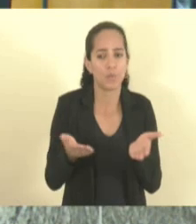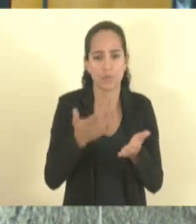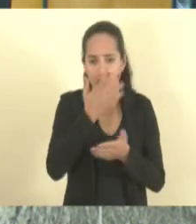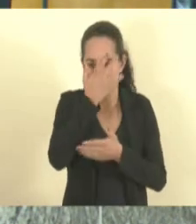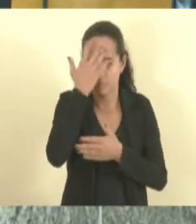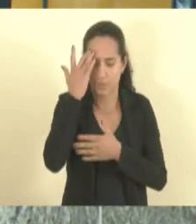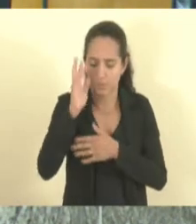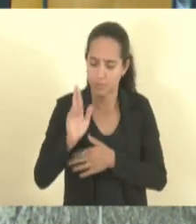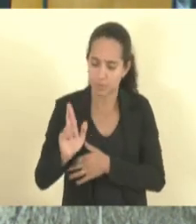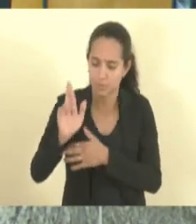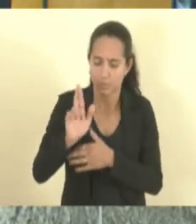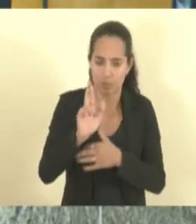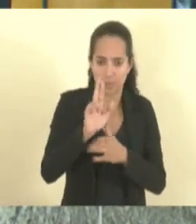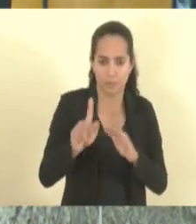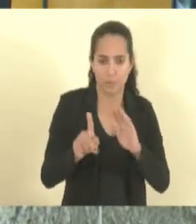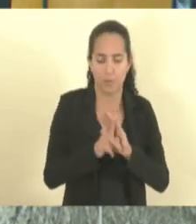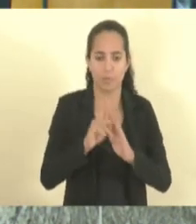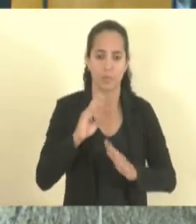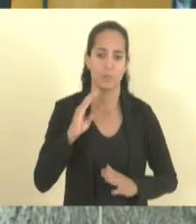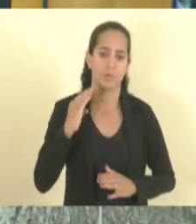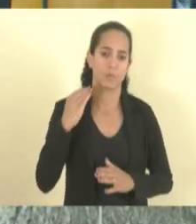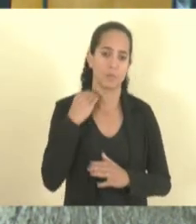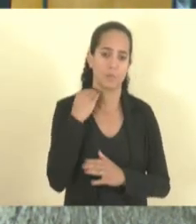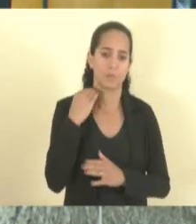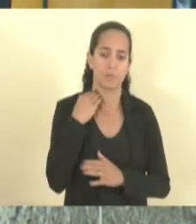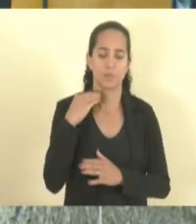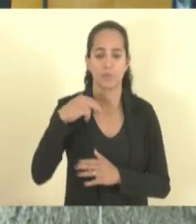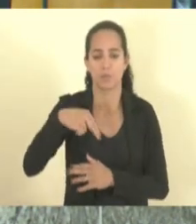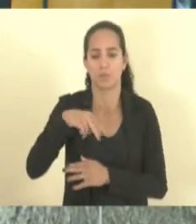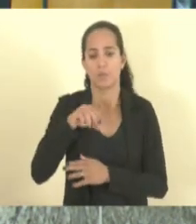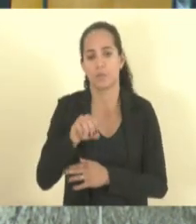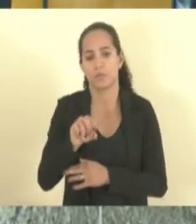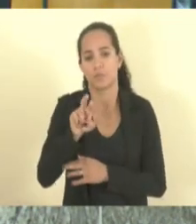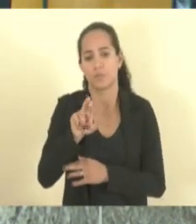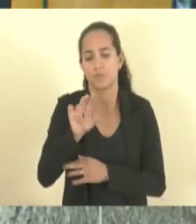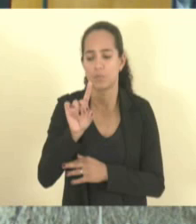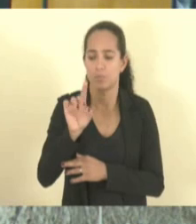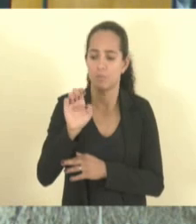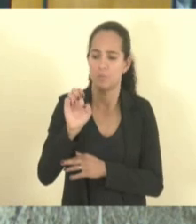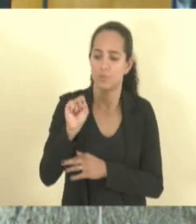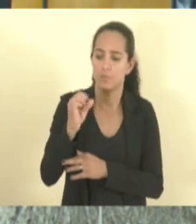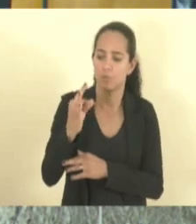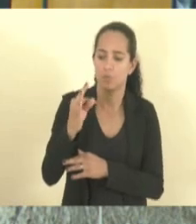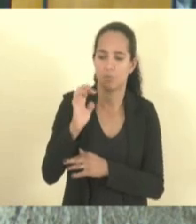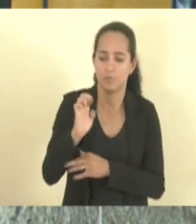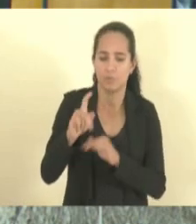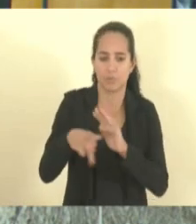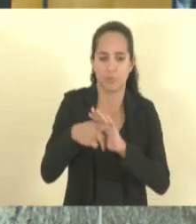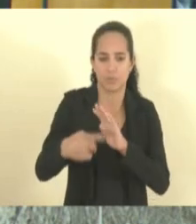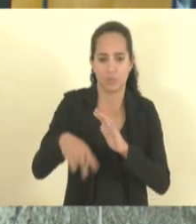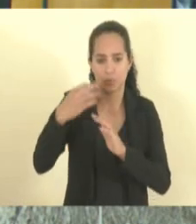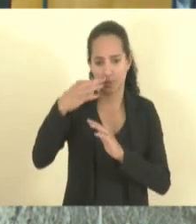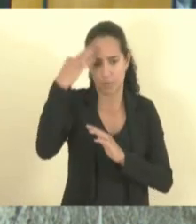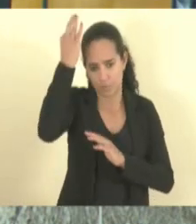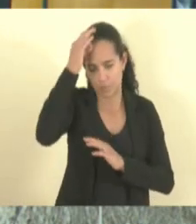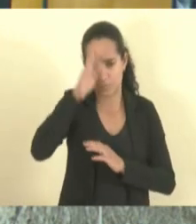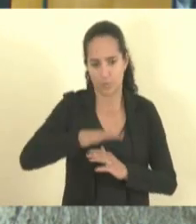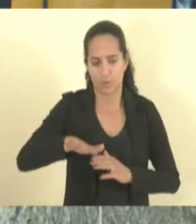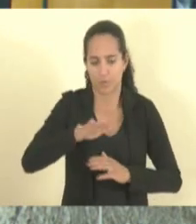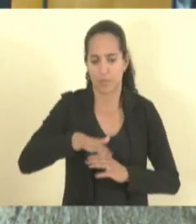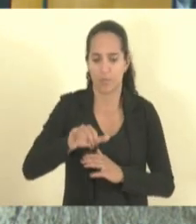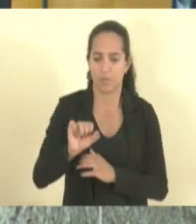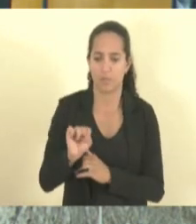representantes do Banco do Nordeste, o Banco do Nordeste que tem uma atuação no Estado do Espírito Santo, na área da Sudene,